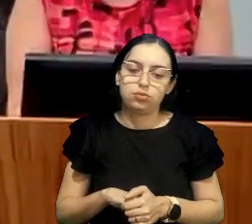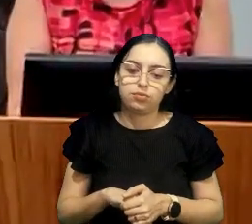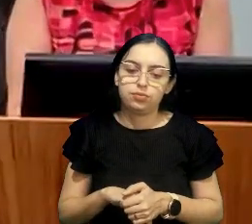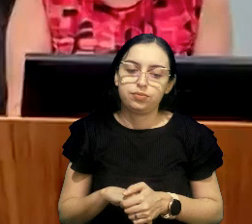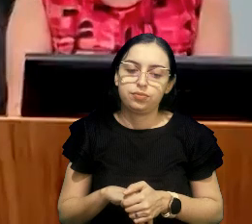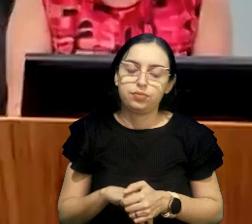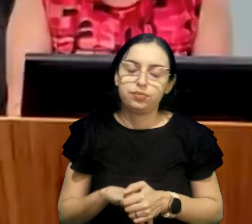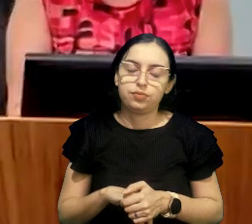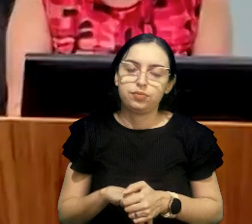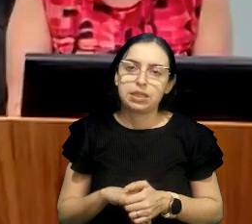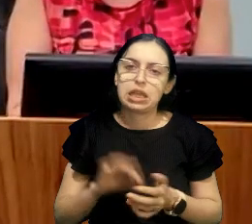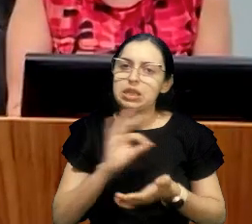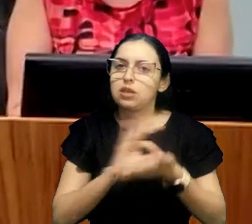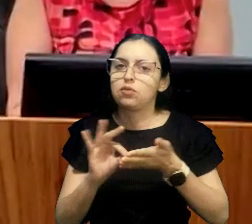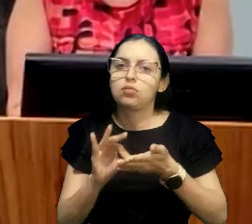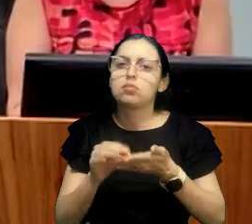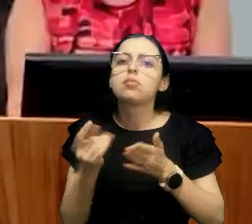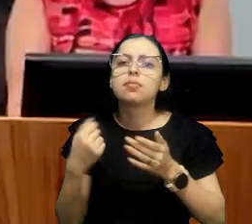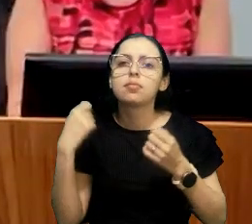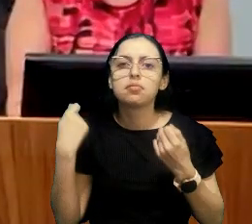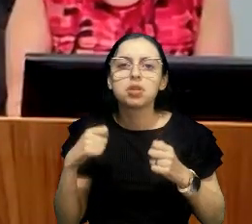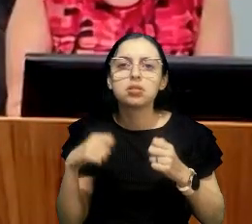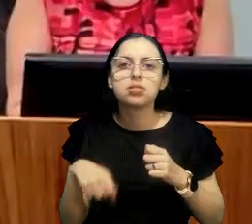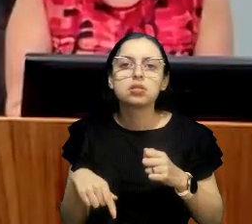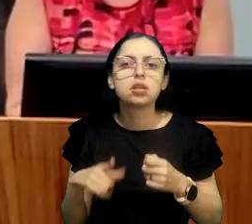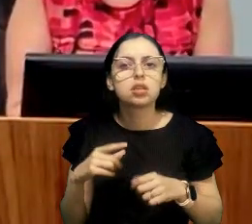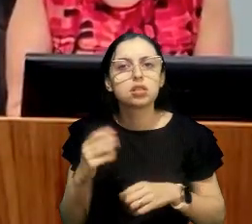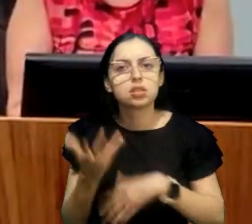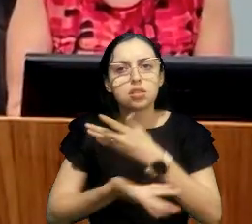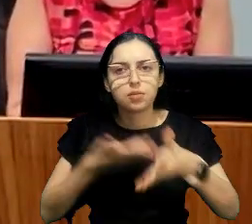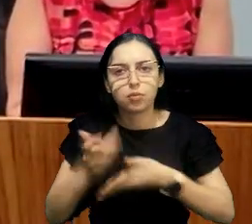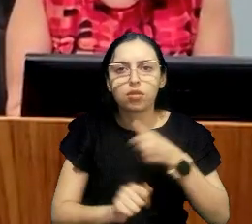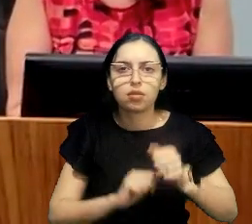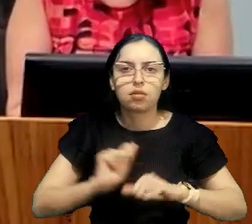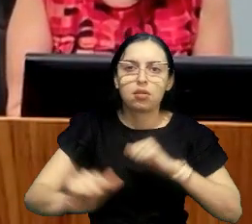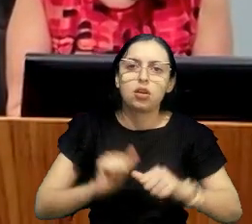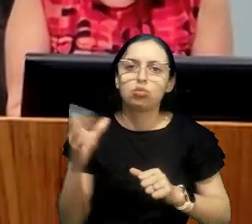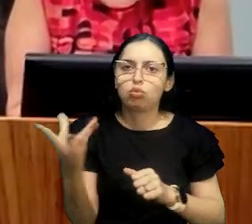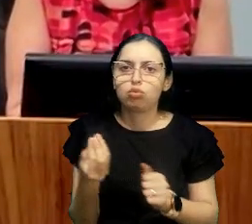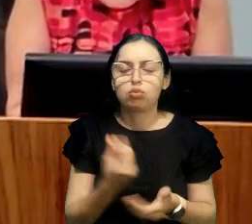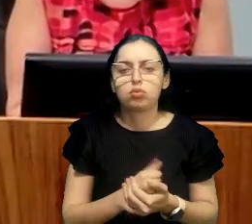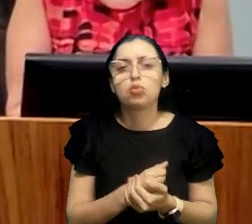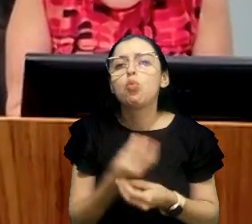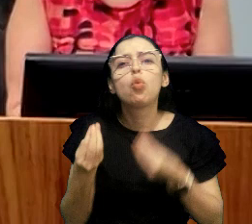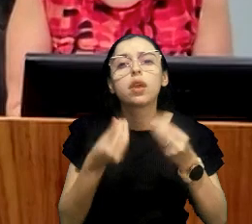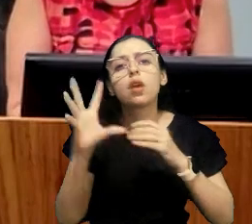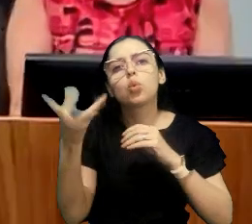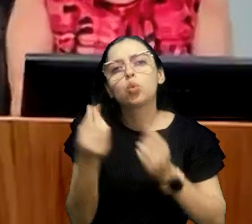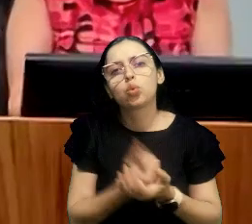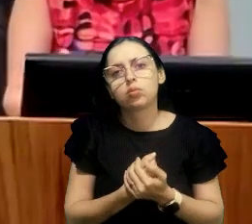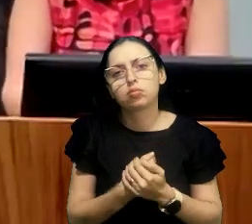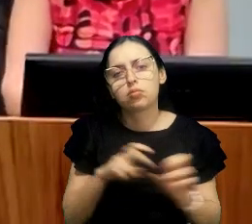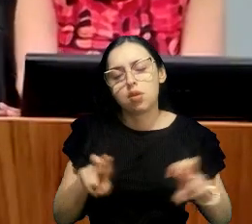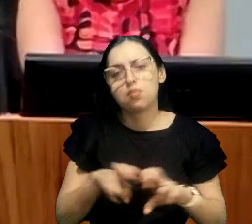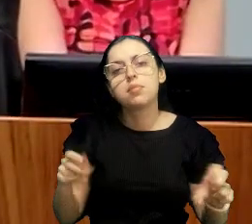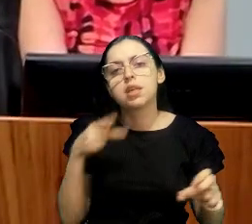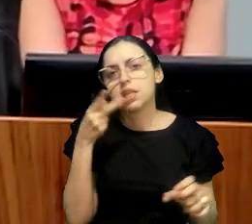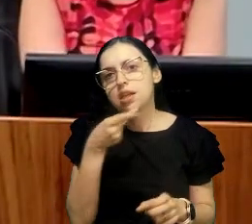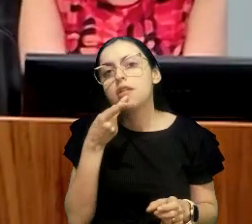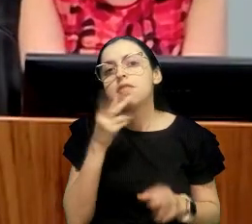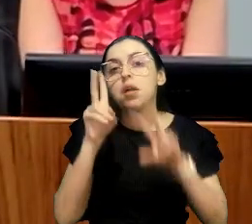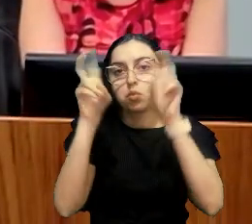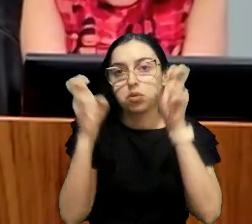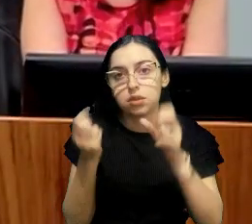dar uma canetada e dizer, é imprescritível, repara tudo, mas o que é o tudo, né? Essa mesa fala muito sobre isso, né?